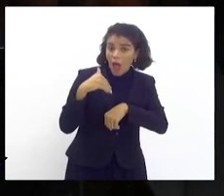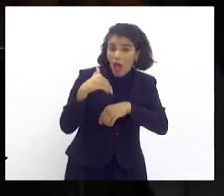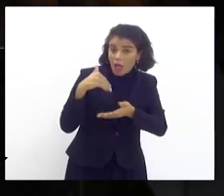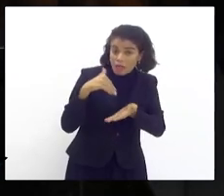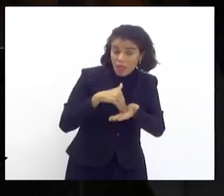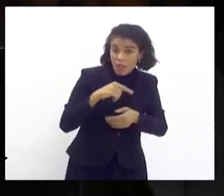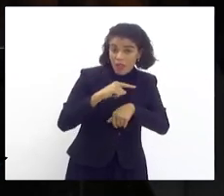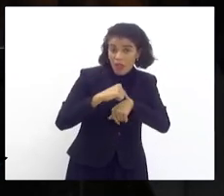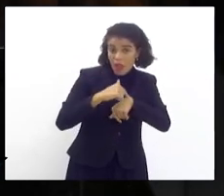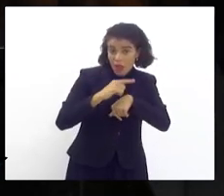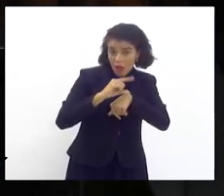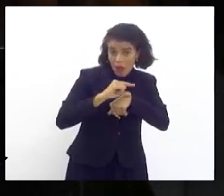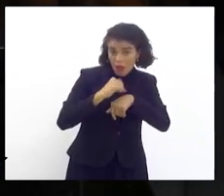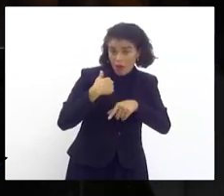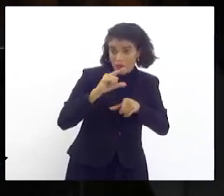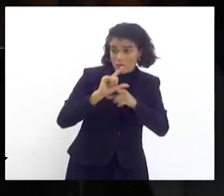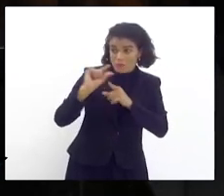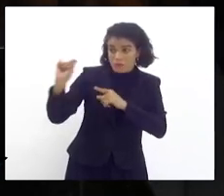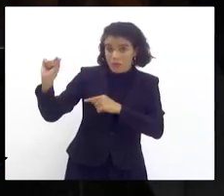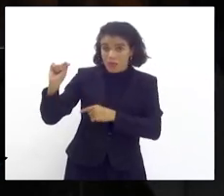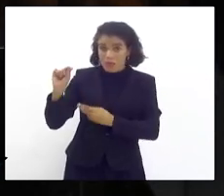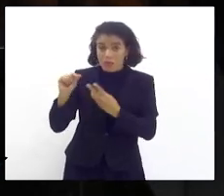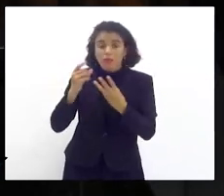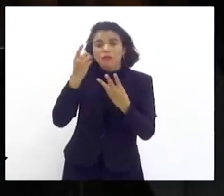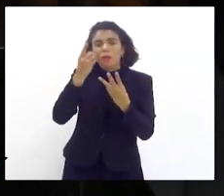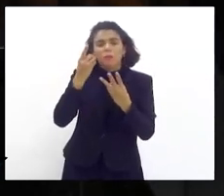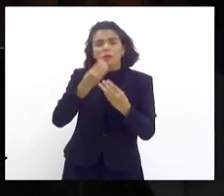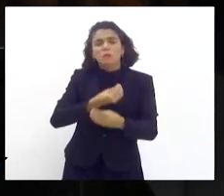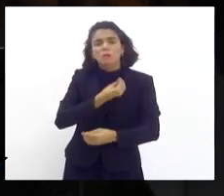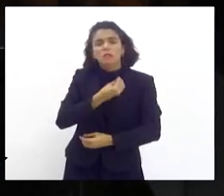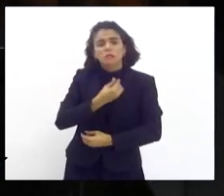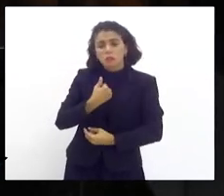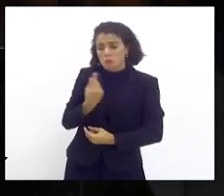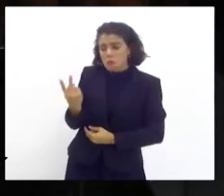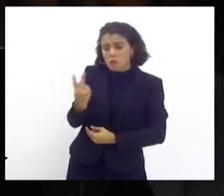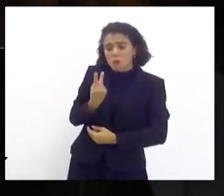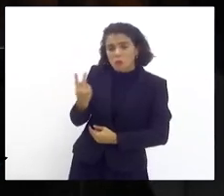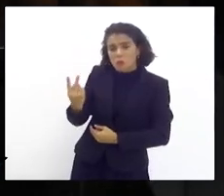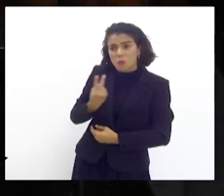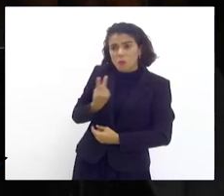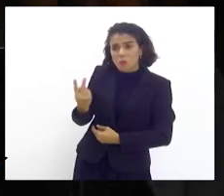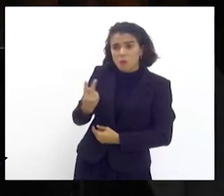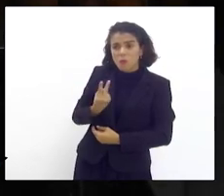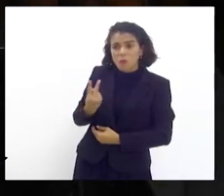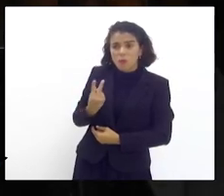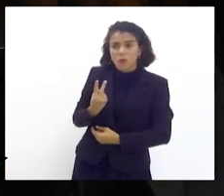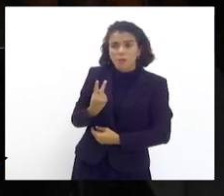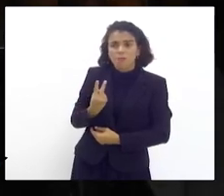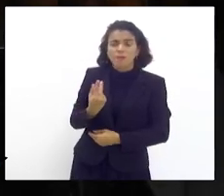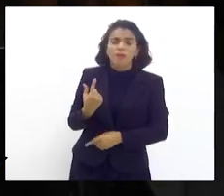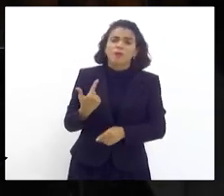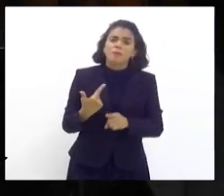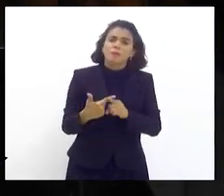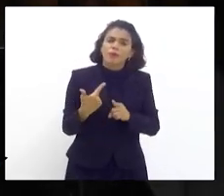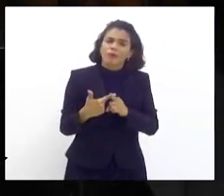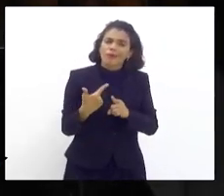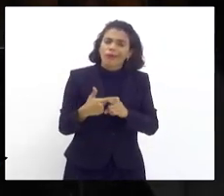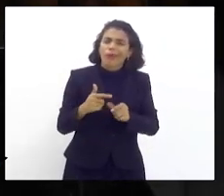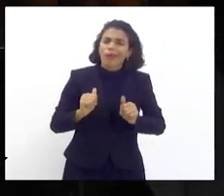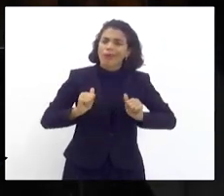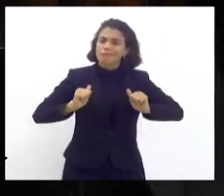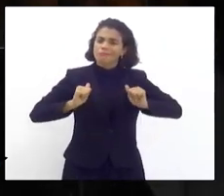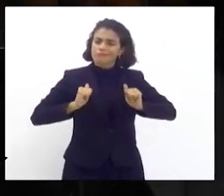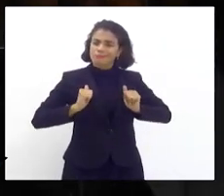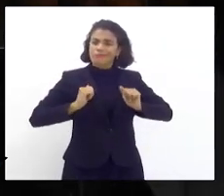único deputado presente, além dela, era eu. Porque é muito cômodo